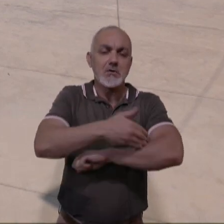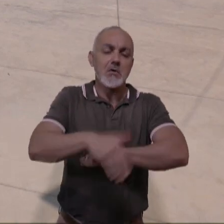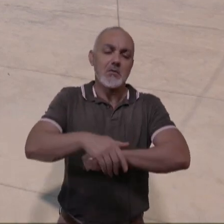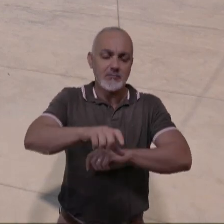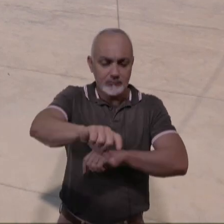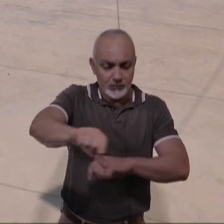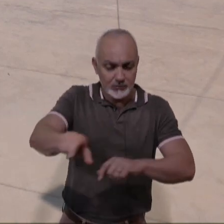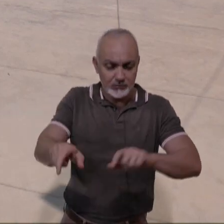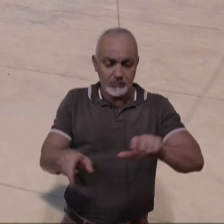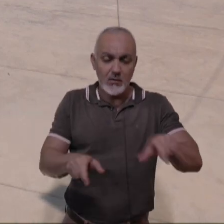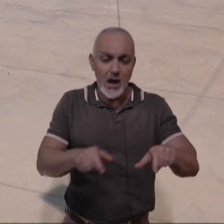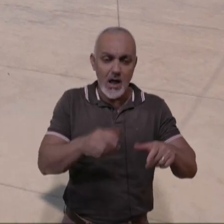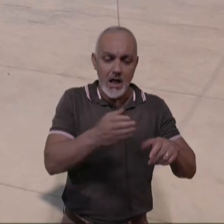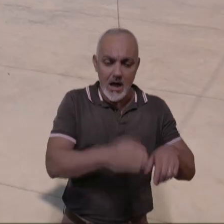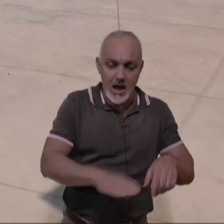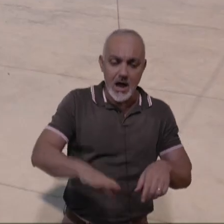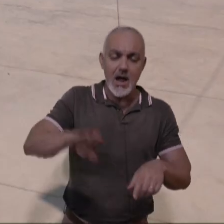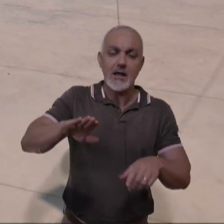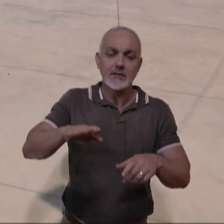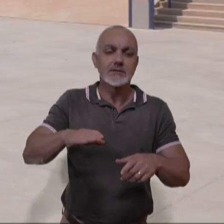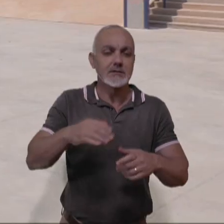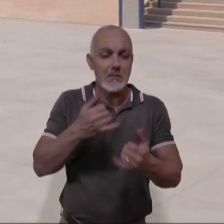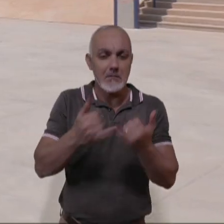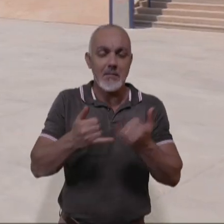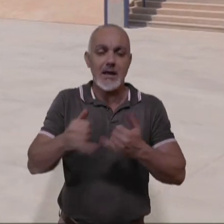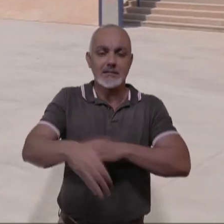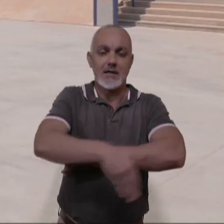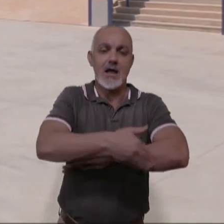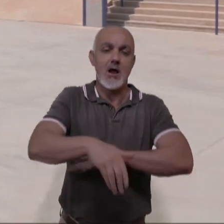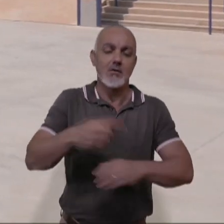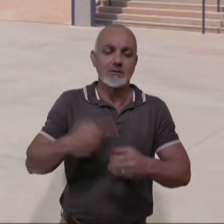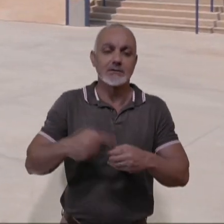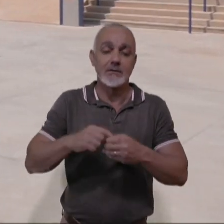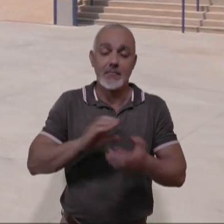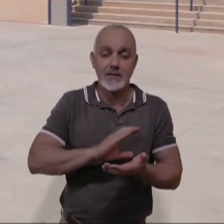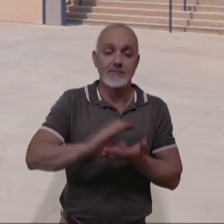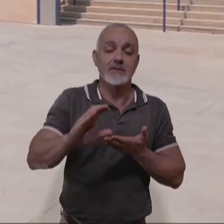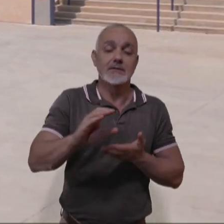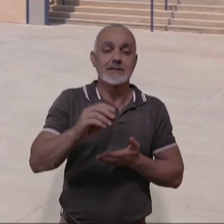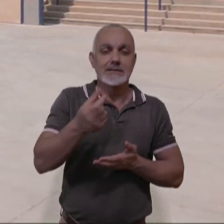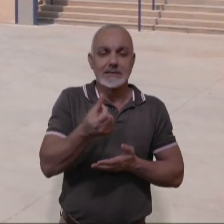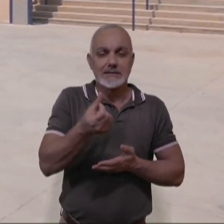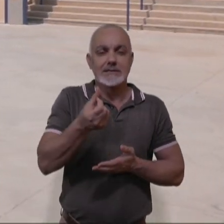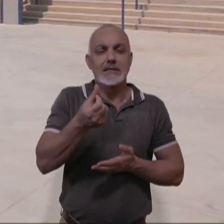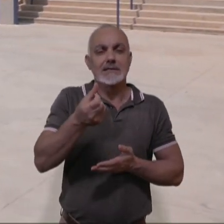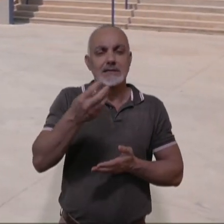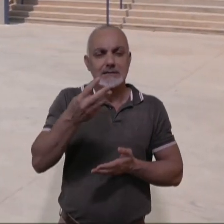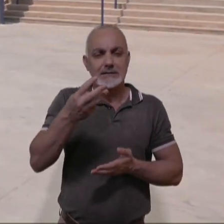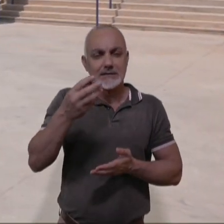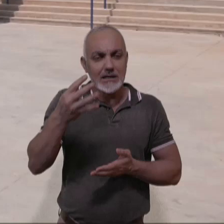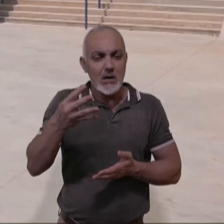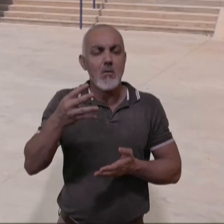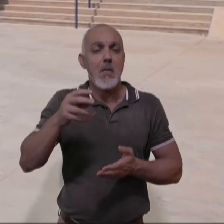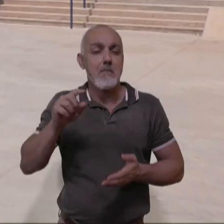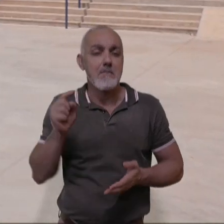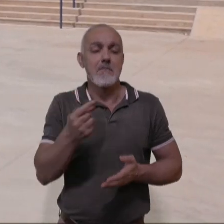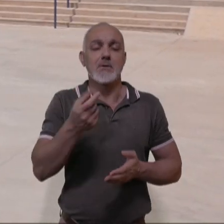rampas que simulam as ruas da cidade. O investimento total foi de R$ 634